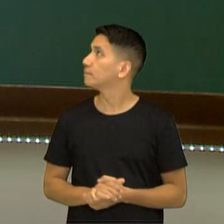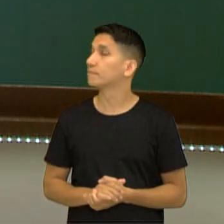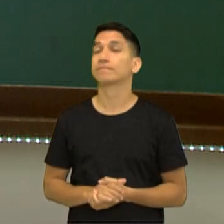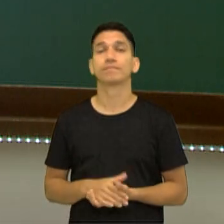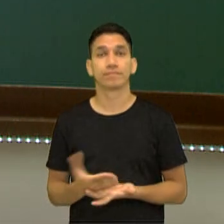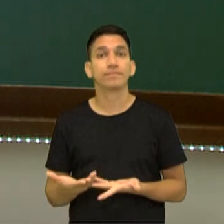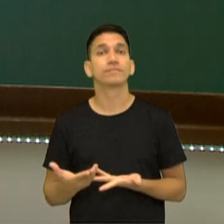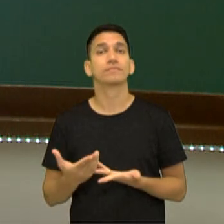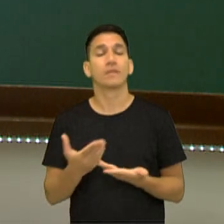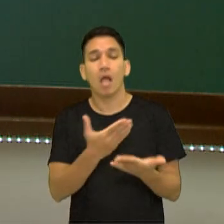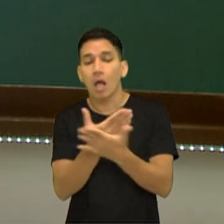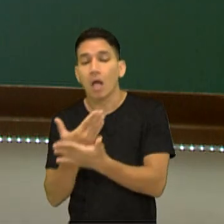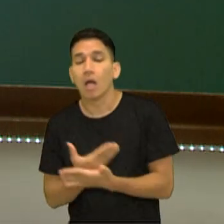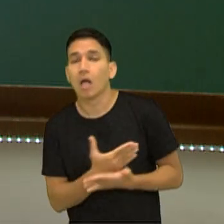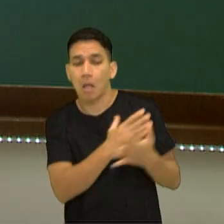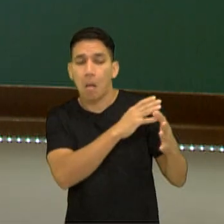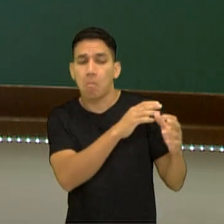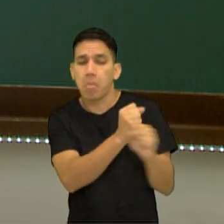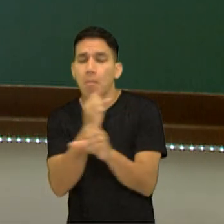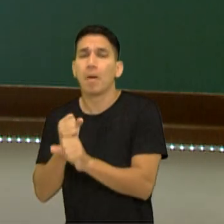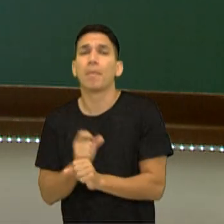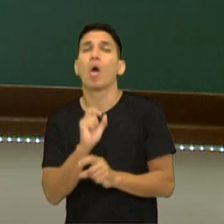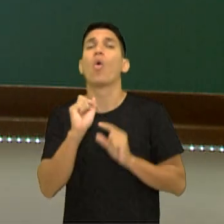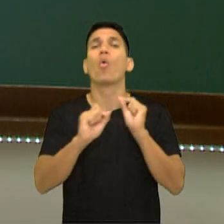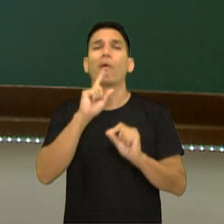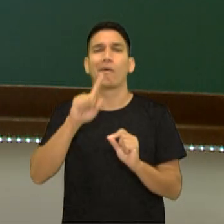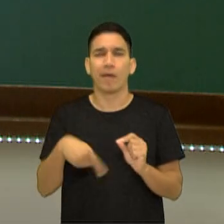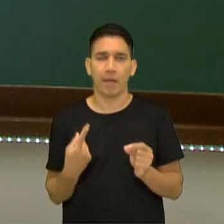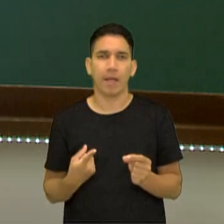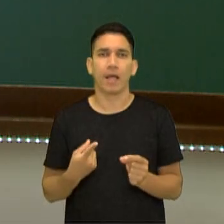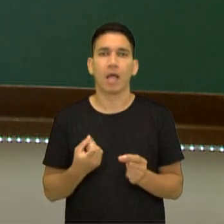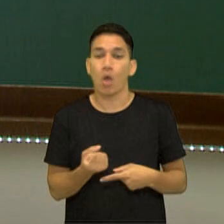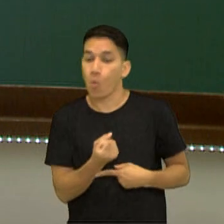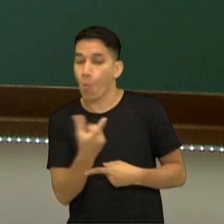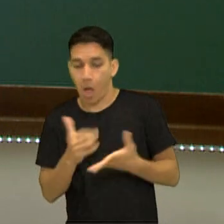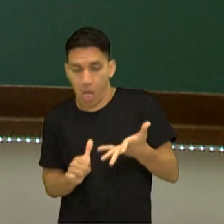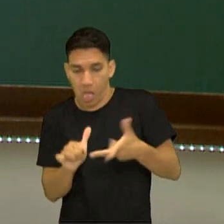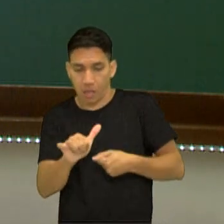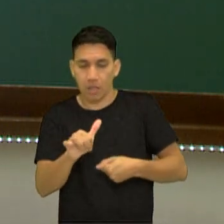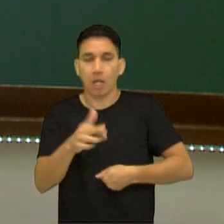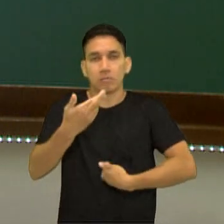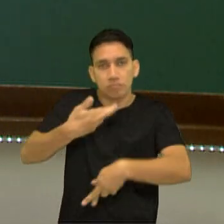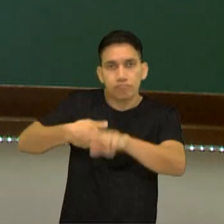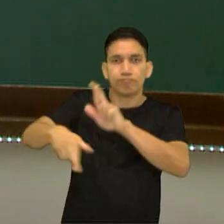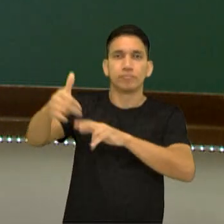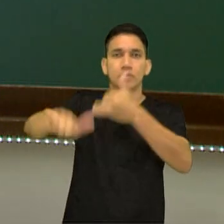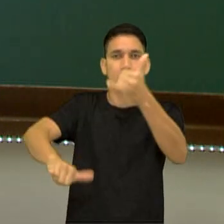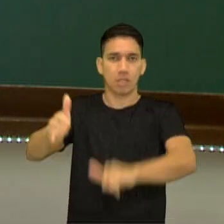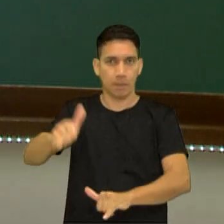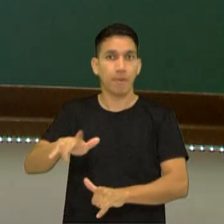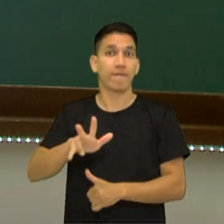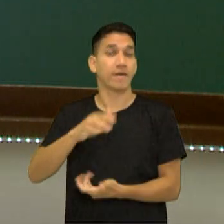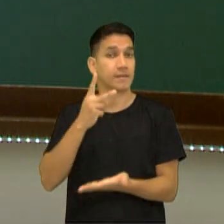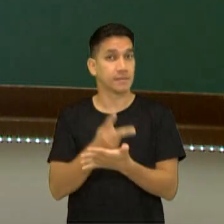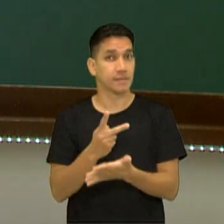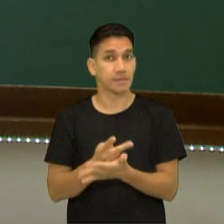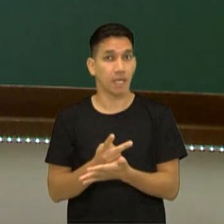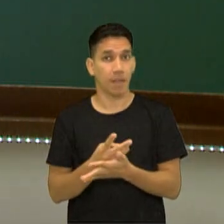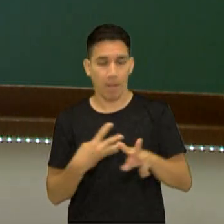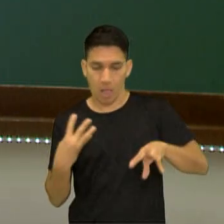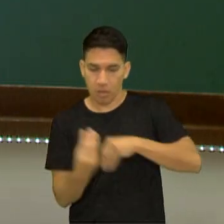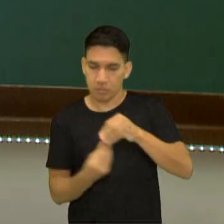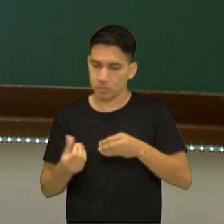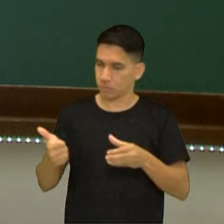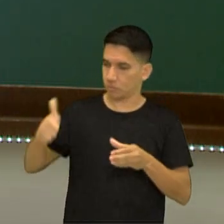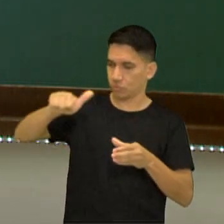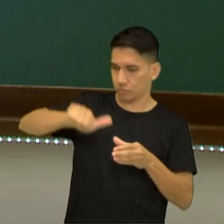A estequiometria, então, é o cálculo da quantidade das substâncias envolvidas numa reação química. E aí na reação eu vou ter sempre o reagente que vai